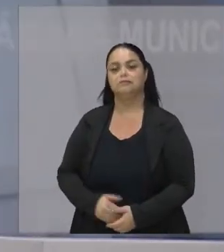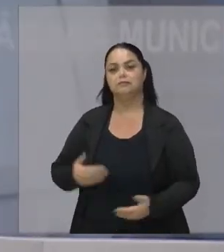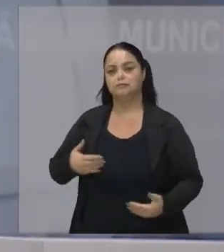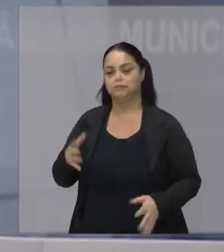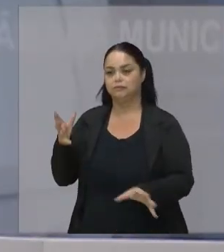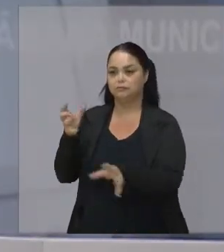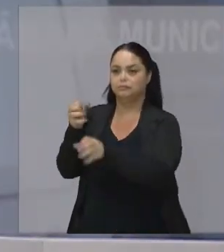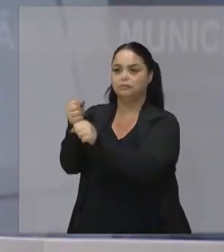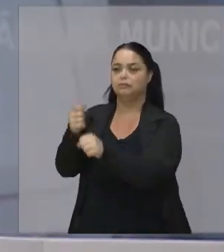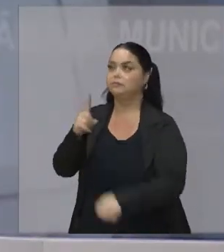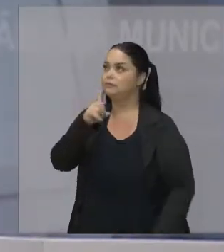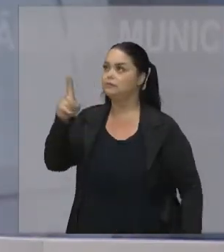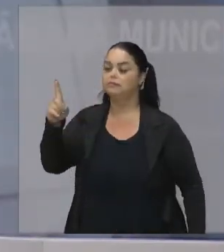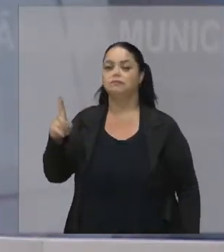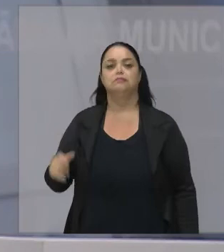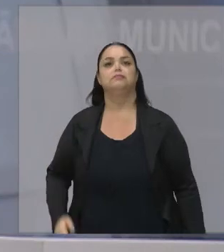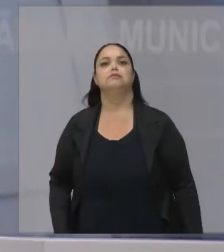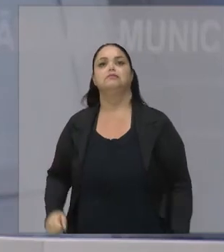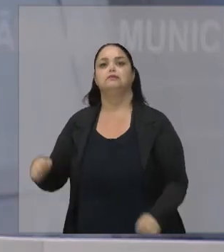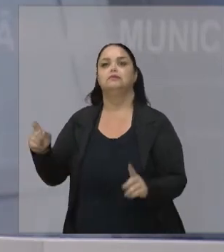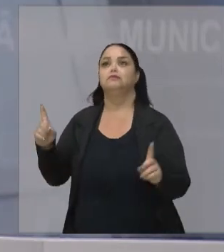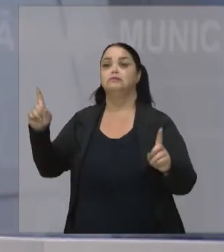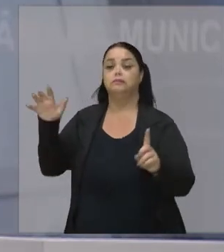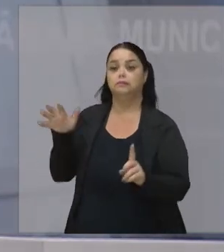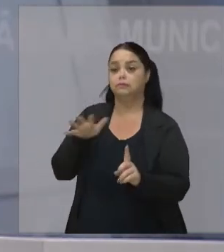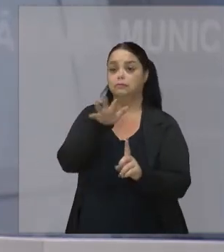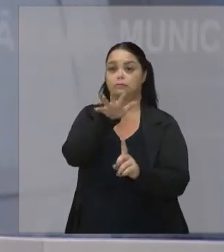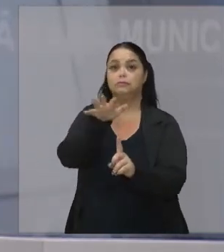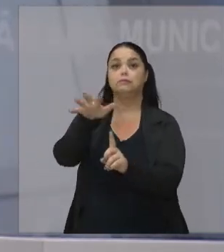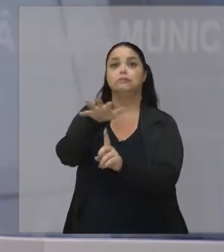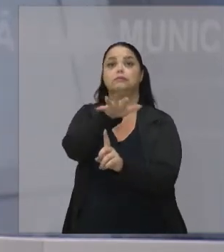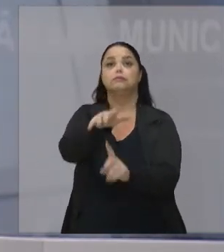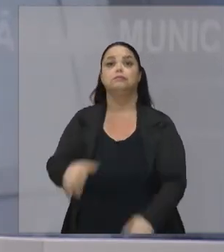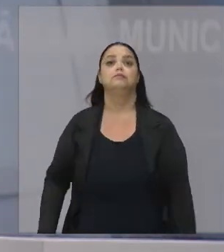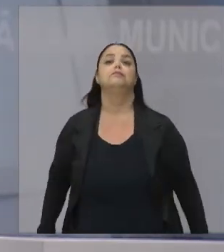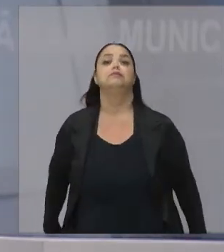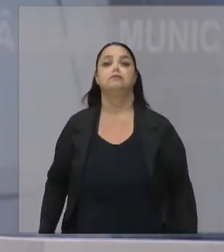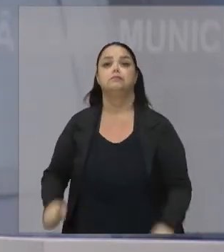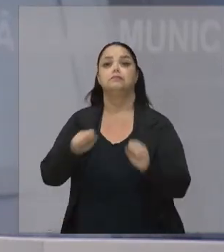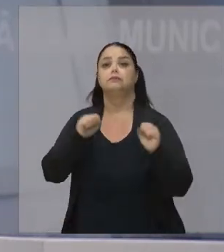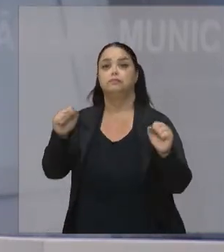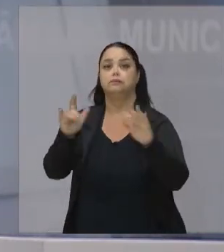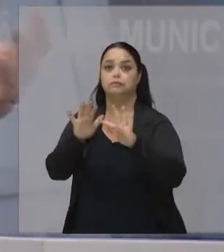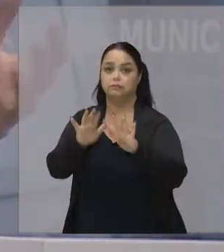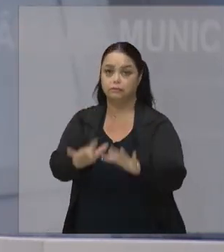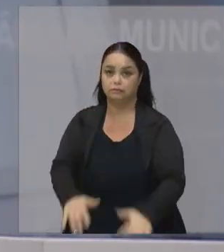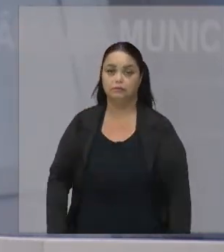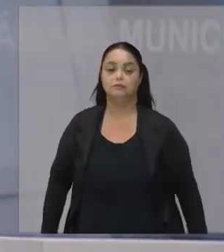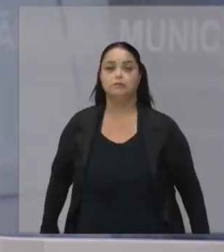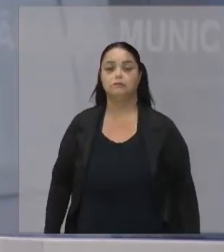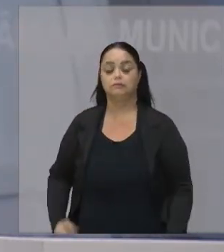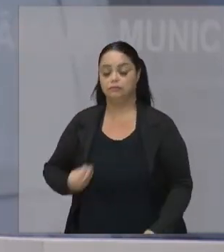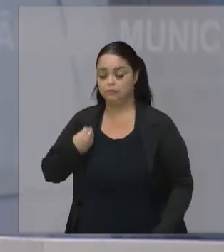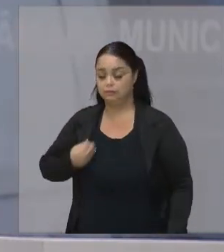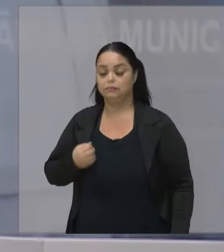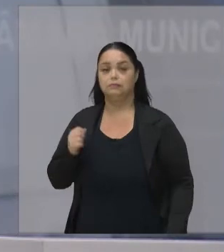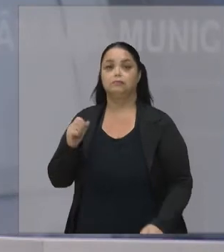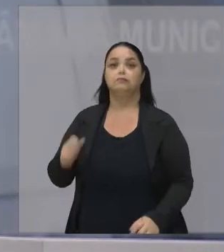confiança, que Ele estenda para nós as mãos, que Ele de fato nos abençoe, enriqueça a nossa vida.